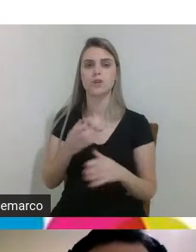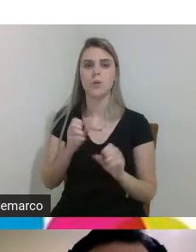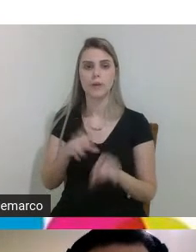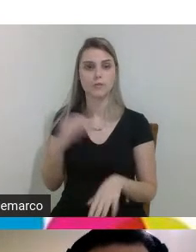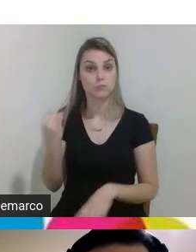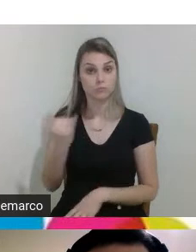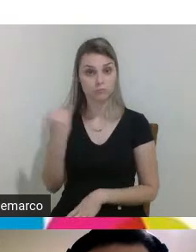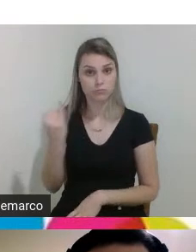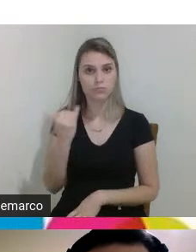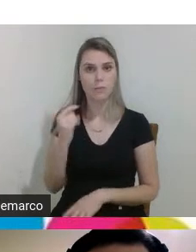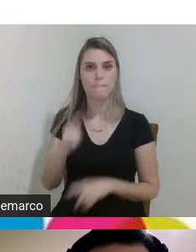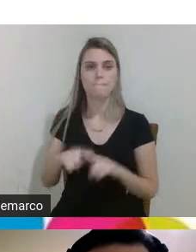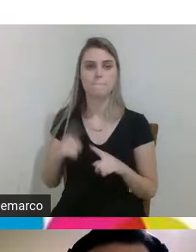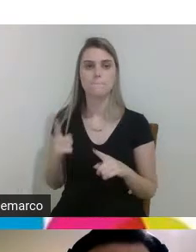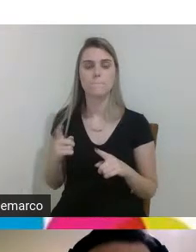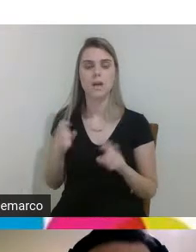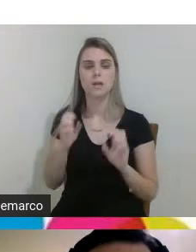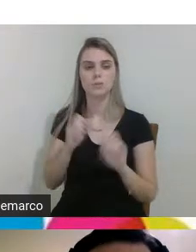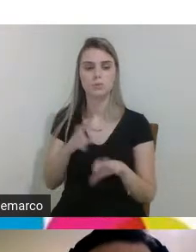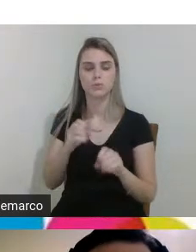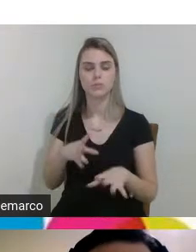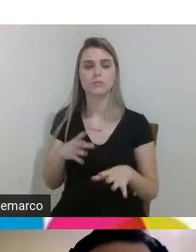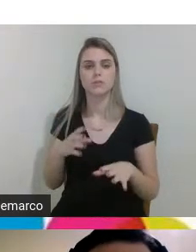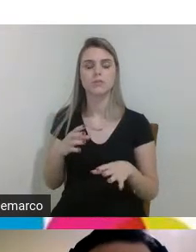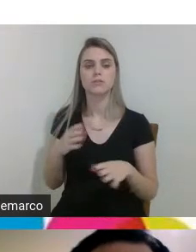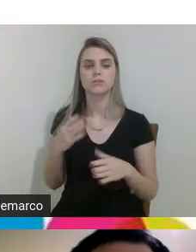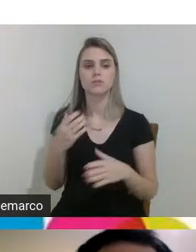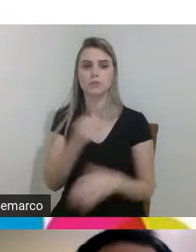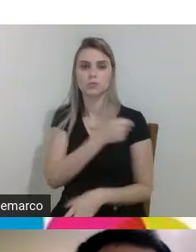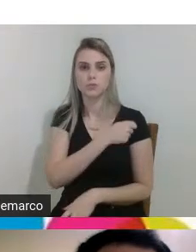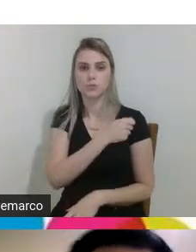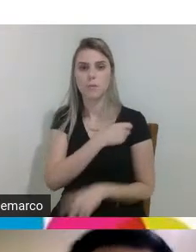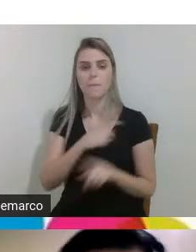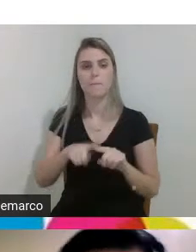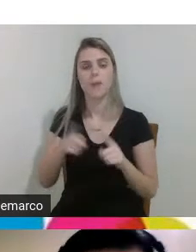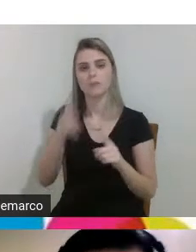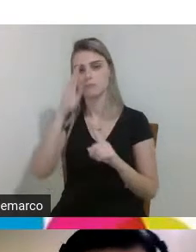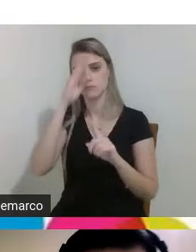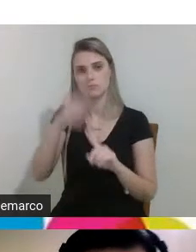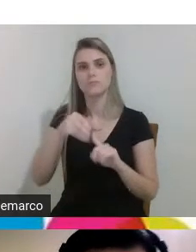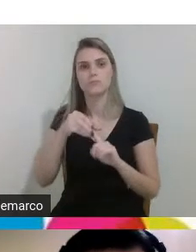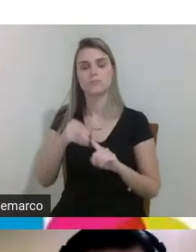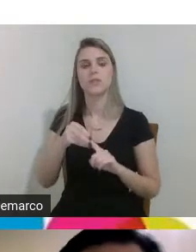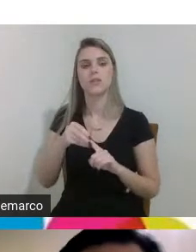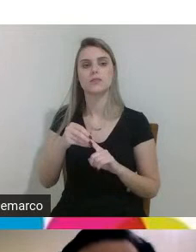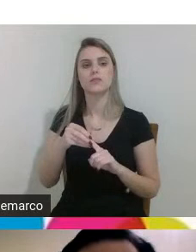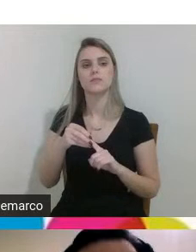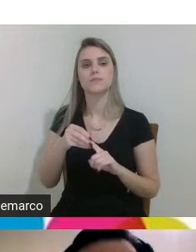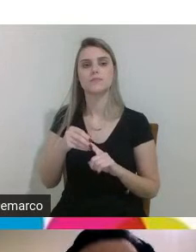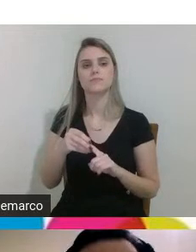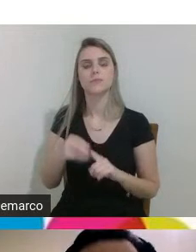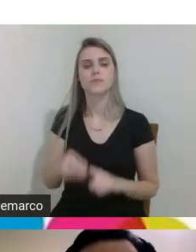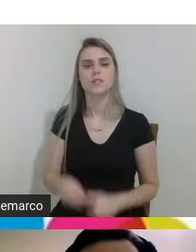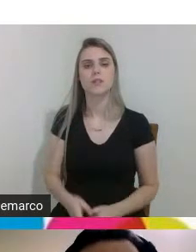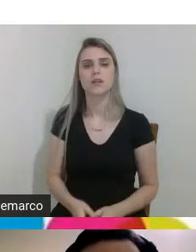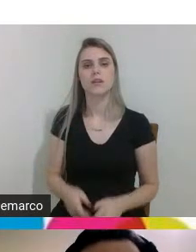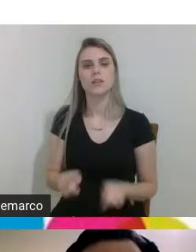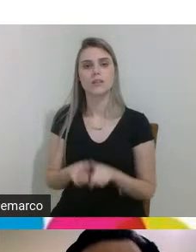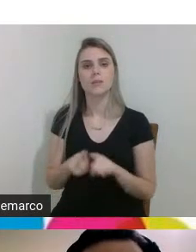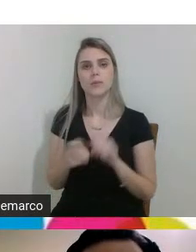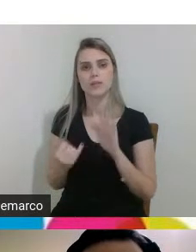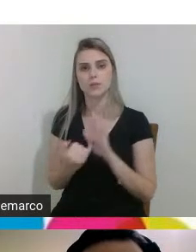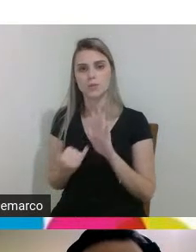o ensino acadêmico né mas principalmente a integração entre instituição de